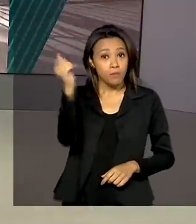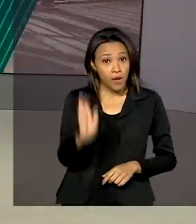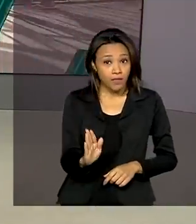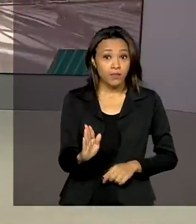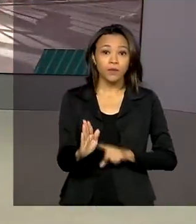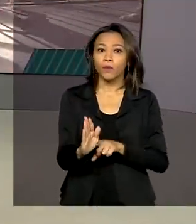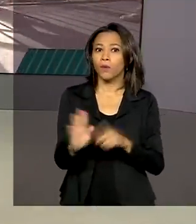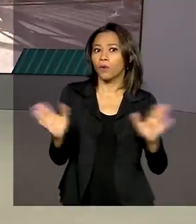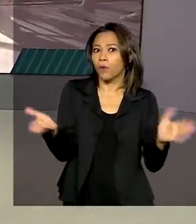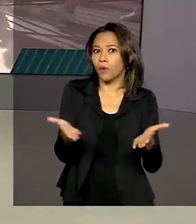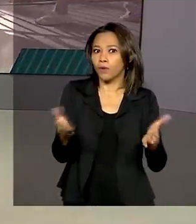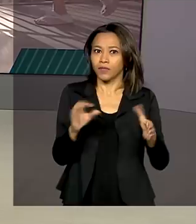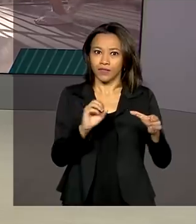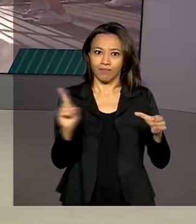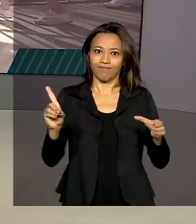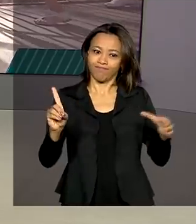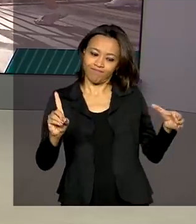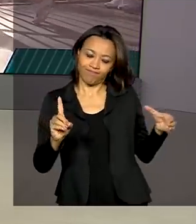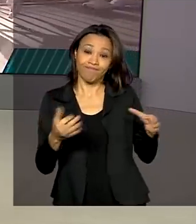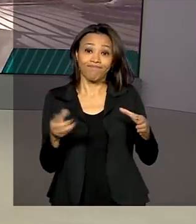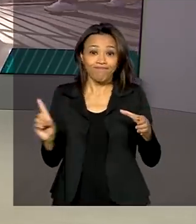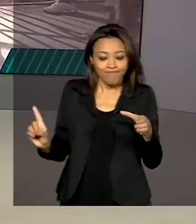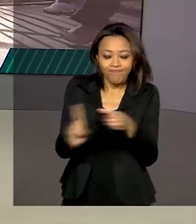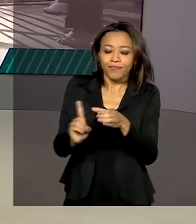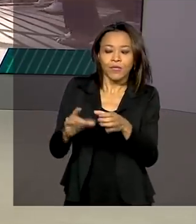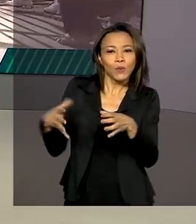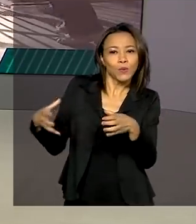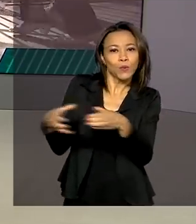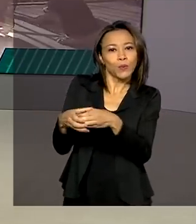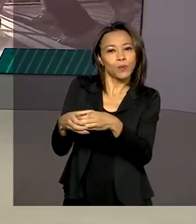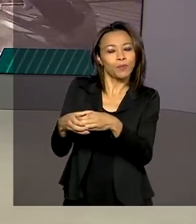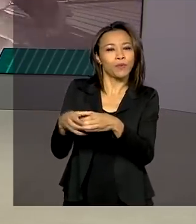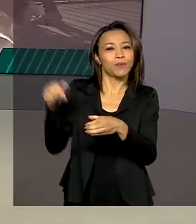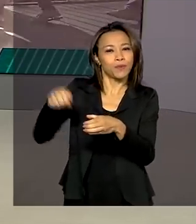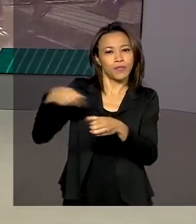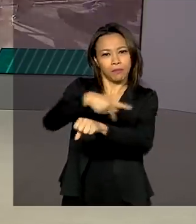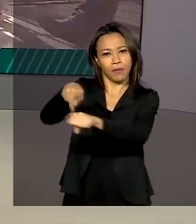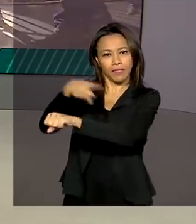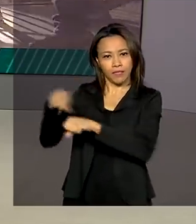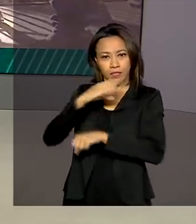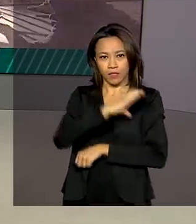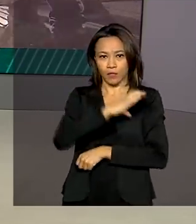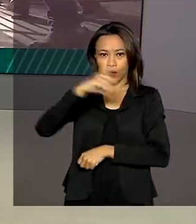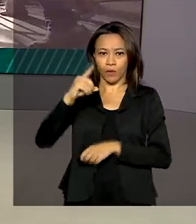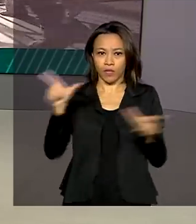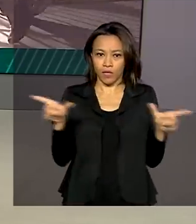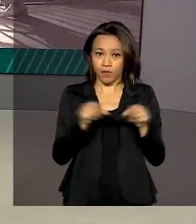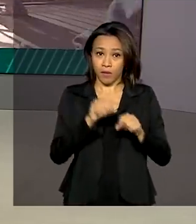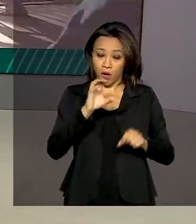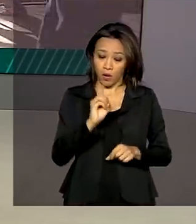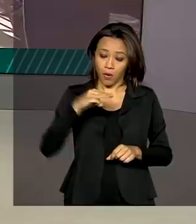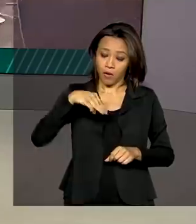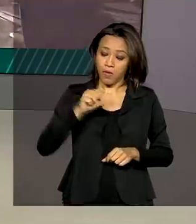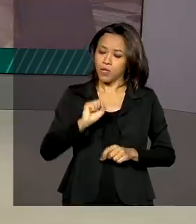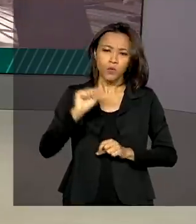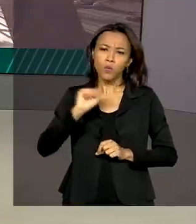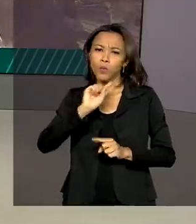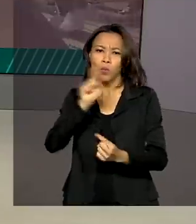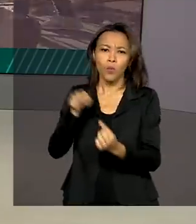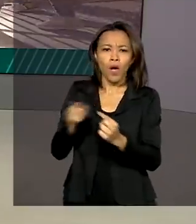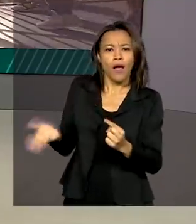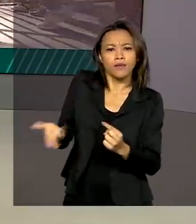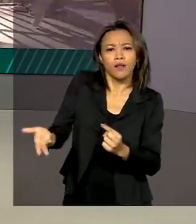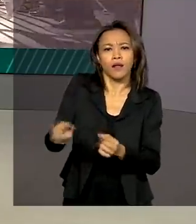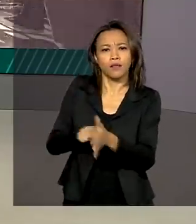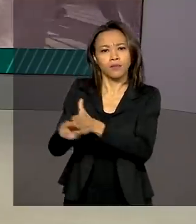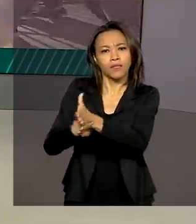passa agora a fazer parte de um grupo de países coordenado pela OMS para acelerar estudos e permitir o acesso a